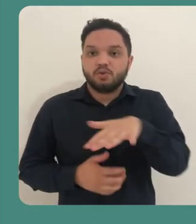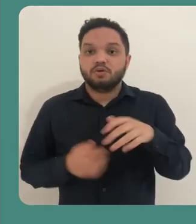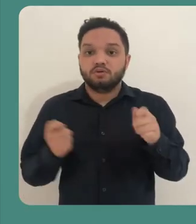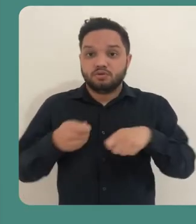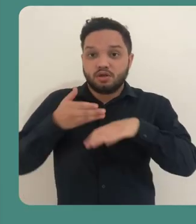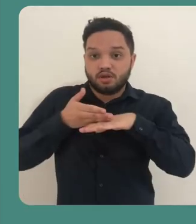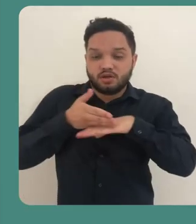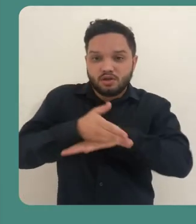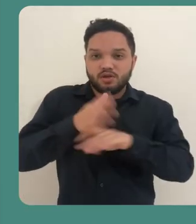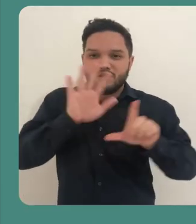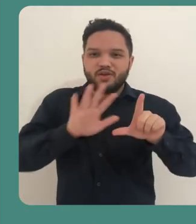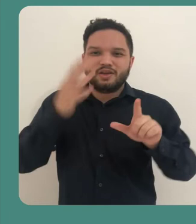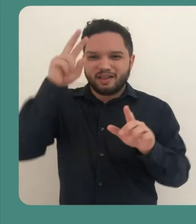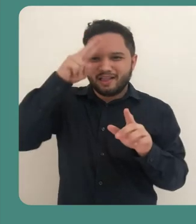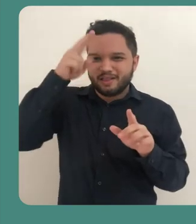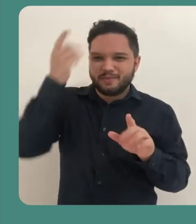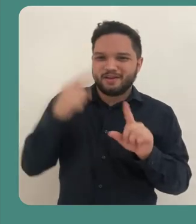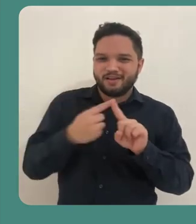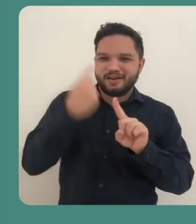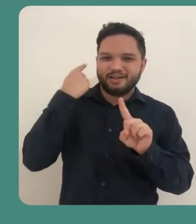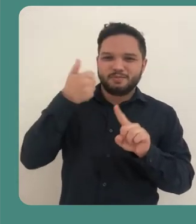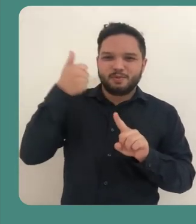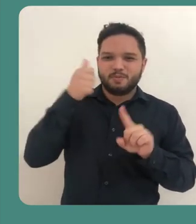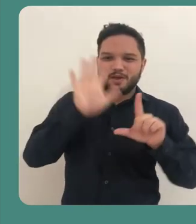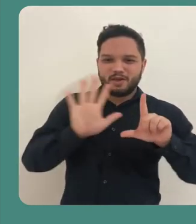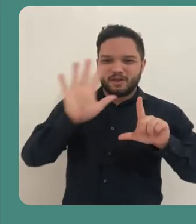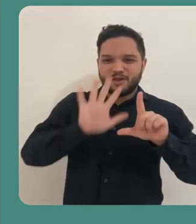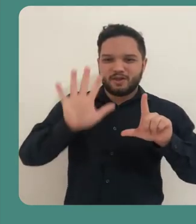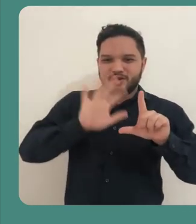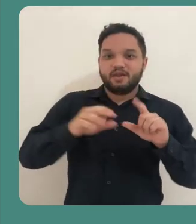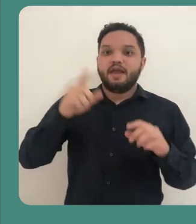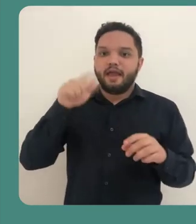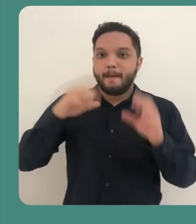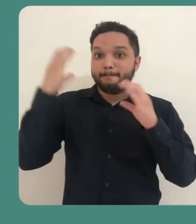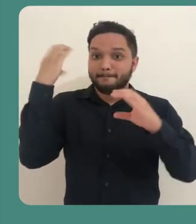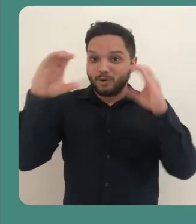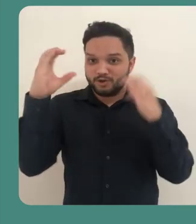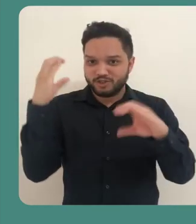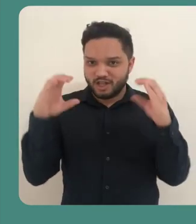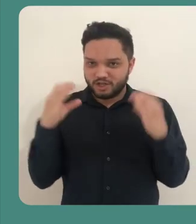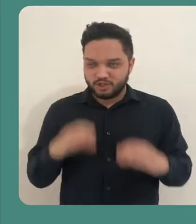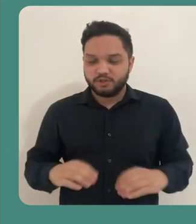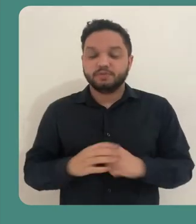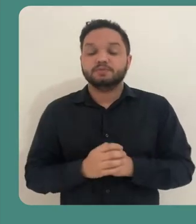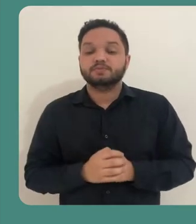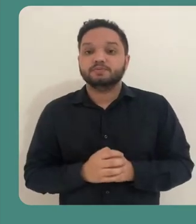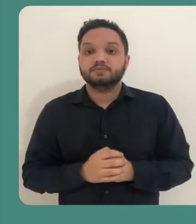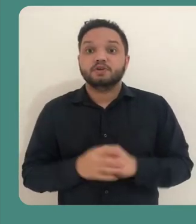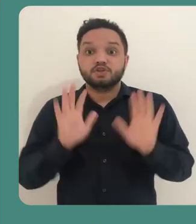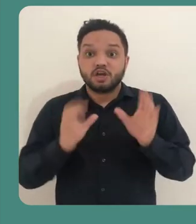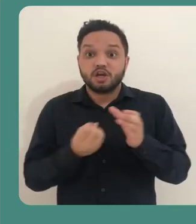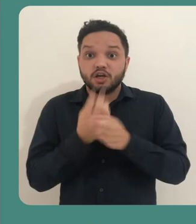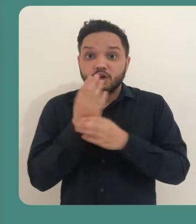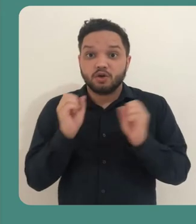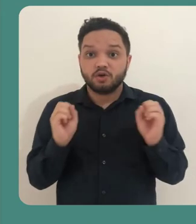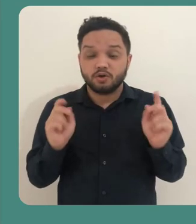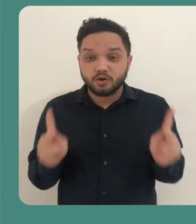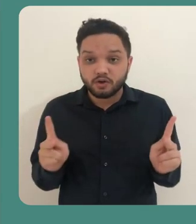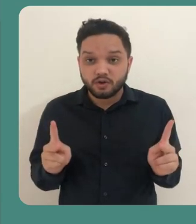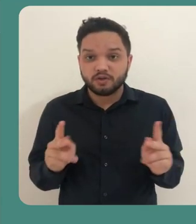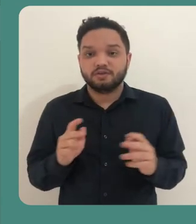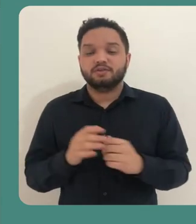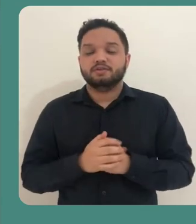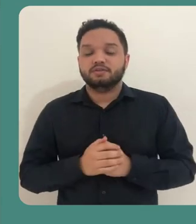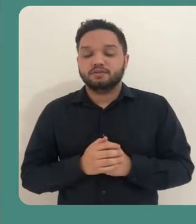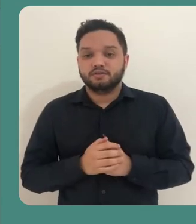E acesse aquele espaço inicial que a gente havia visto, que é o espaço de postagem. Então criado o espaço